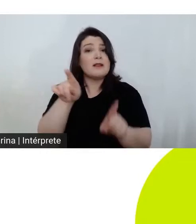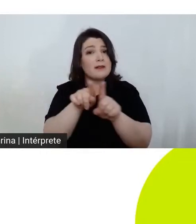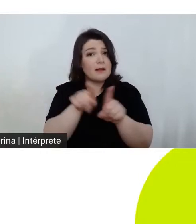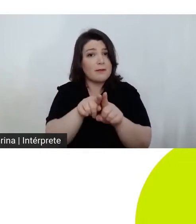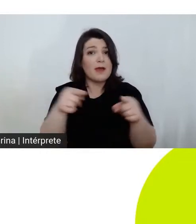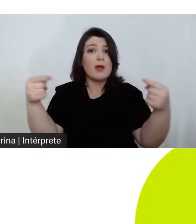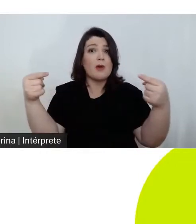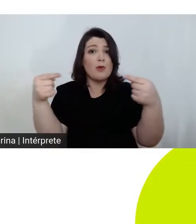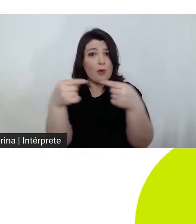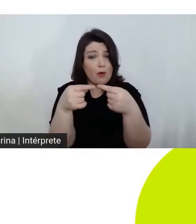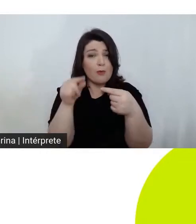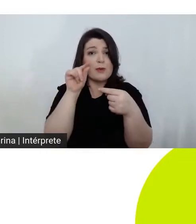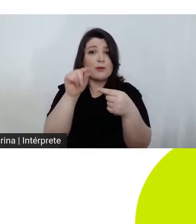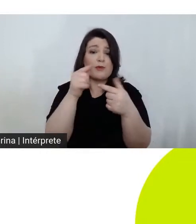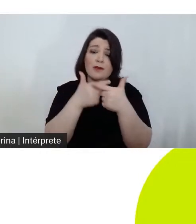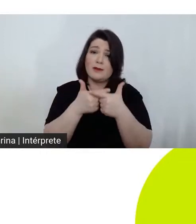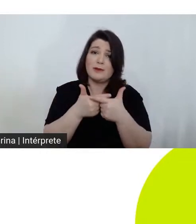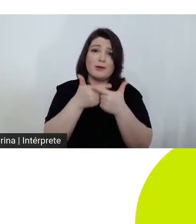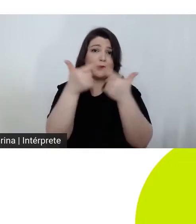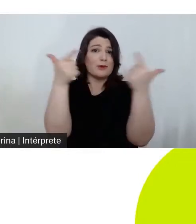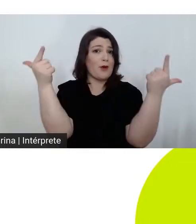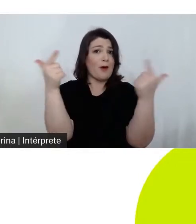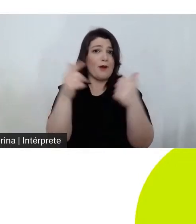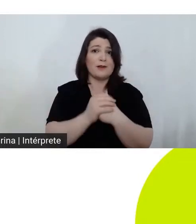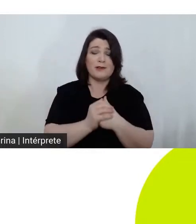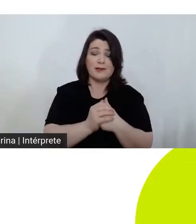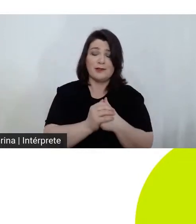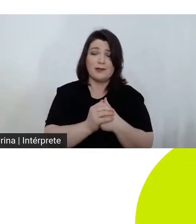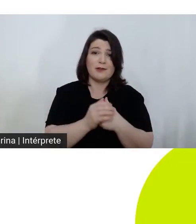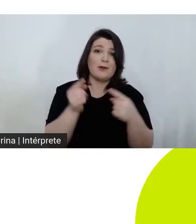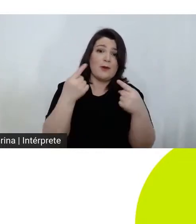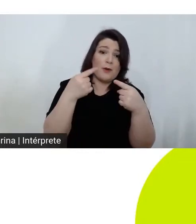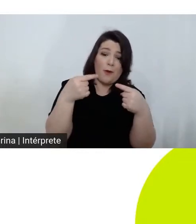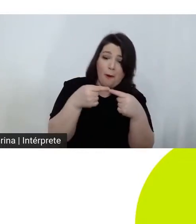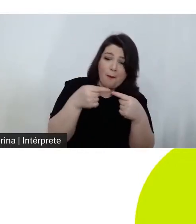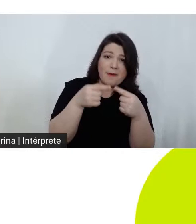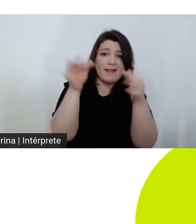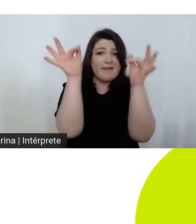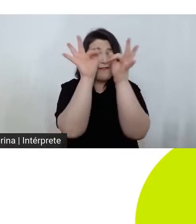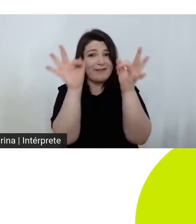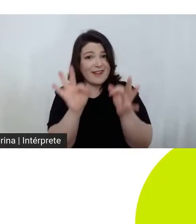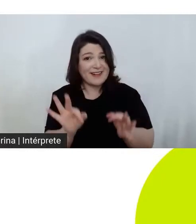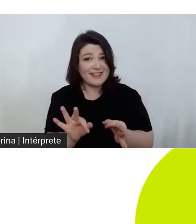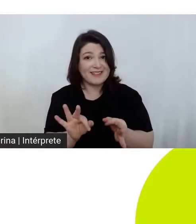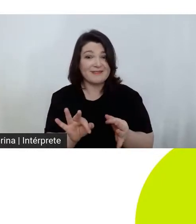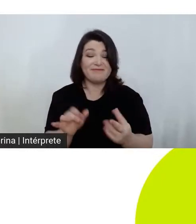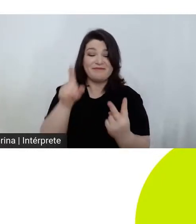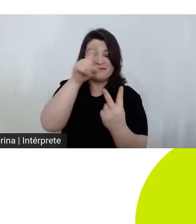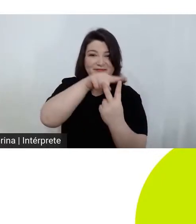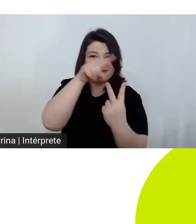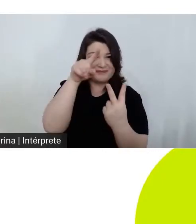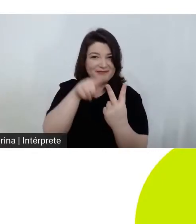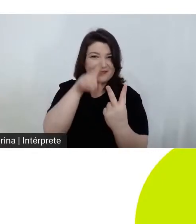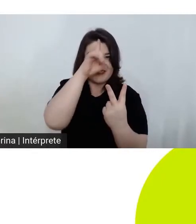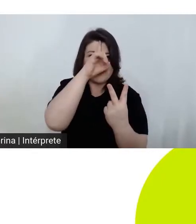uma dimensão de sorte e aquilo que eu acho extraordinário é que os irmãos Safti aliás